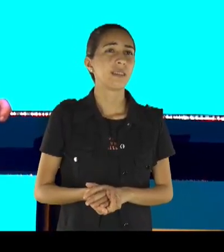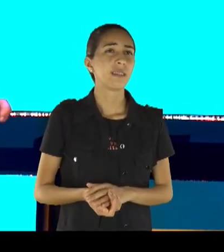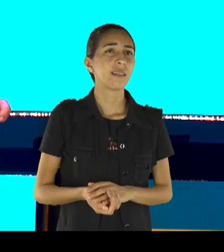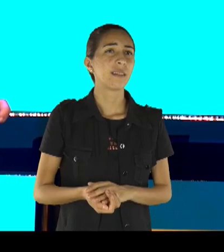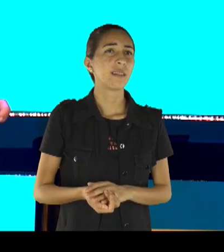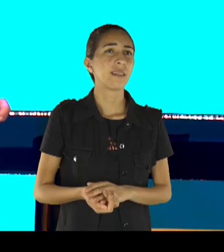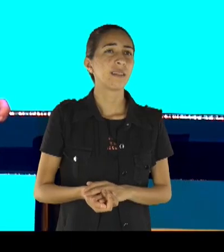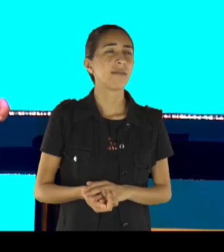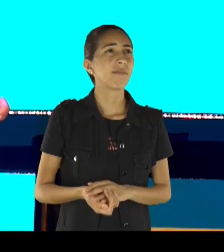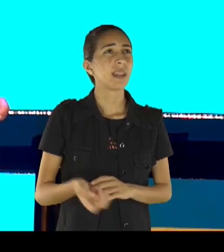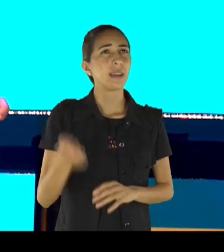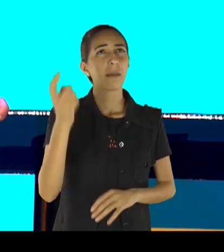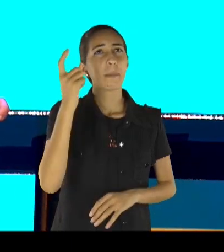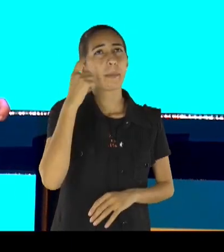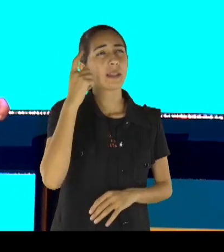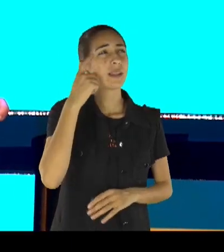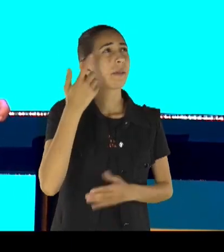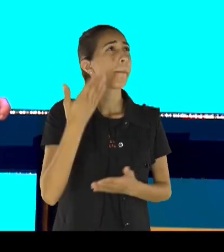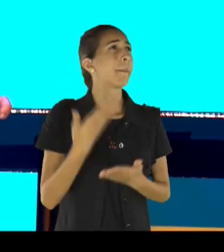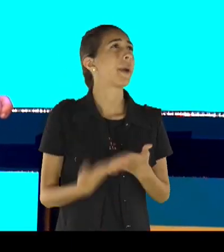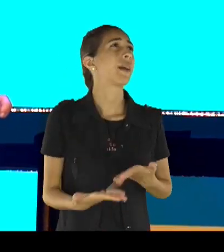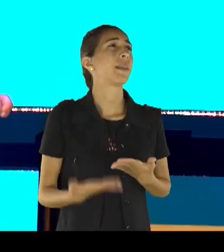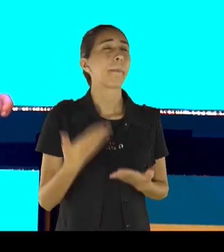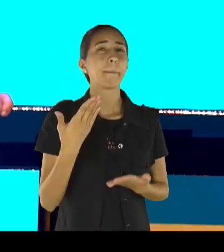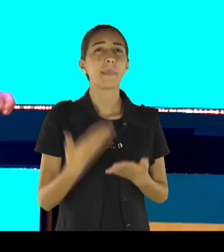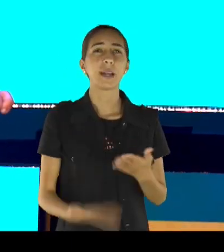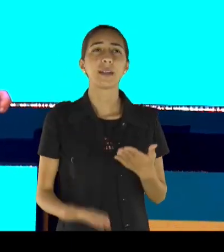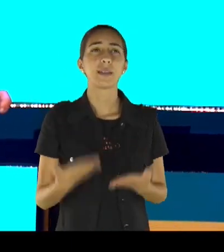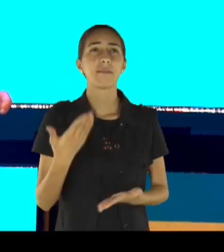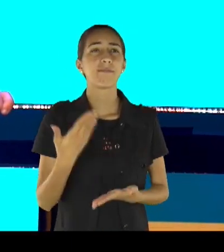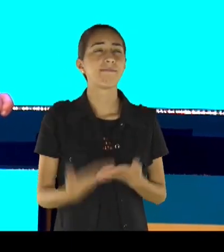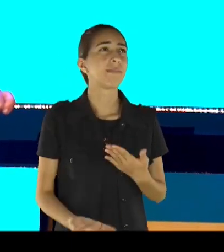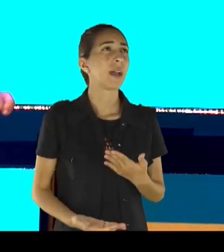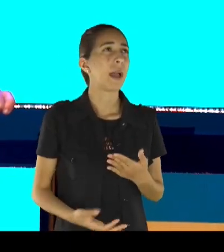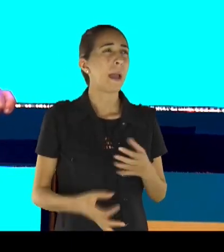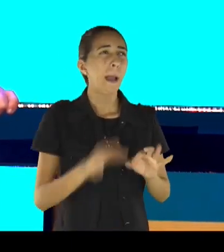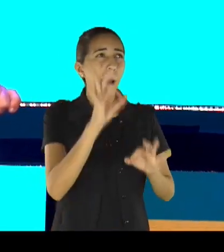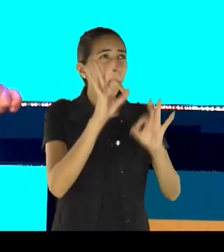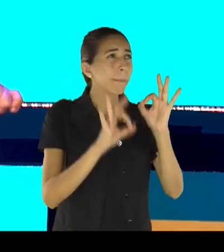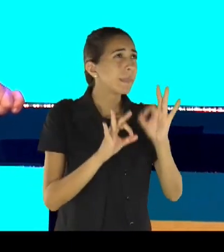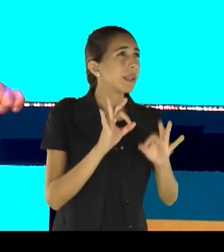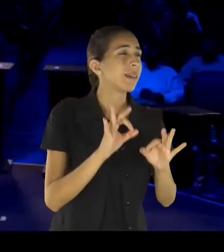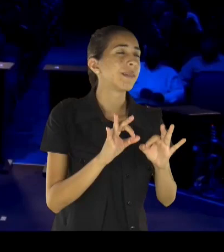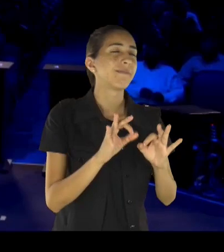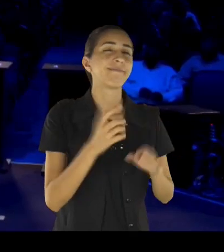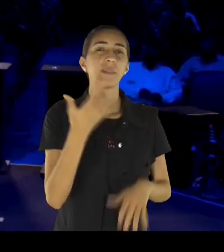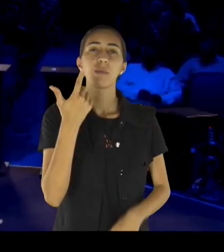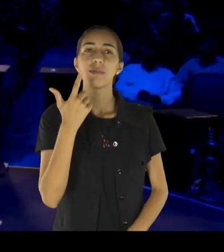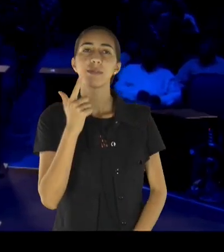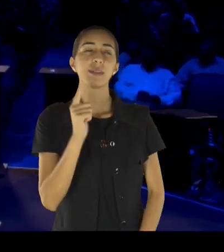de uma atitude, de derrota, não fazem mais planos, não tem mais esperança,